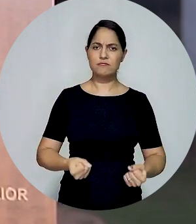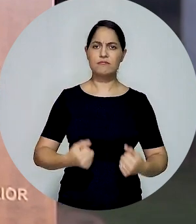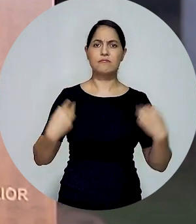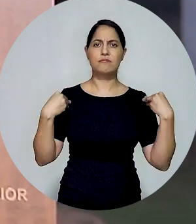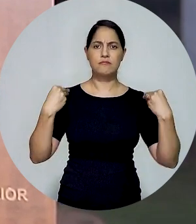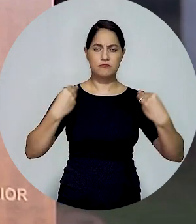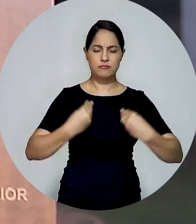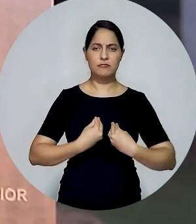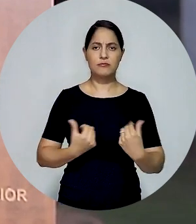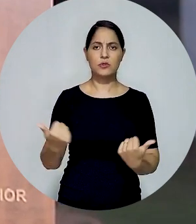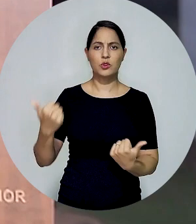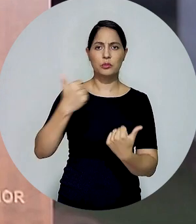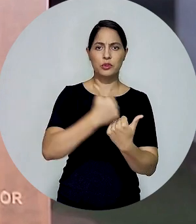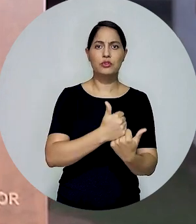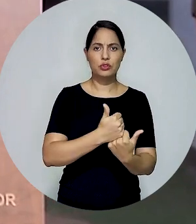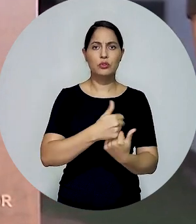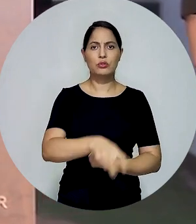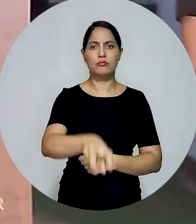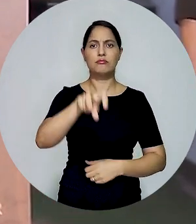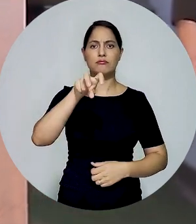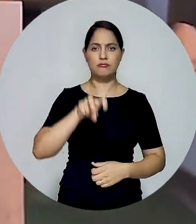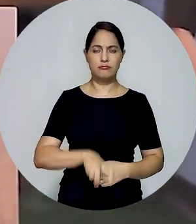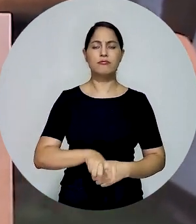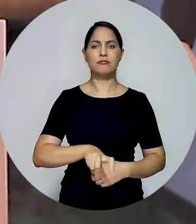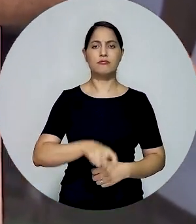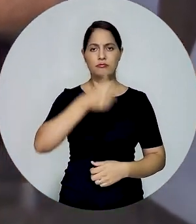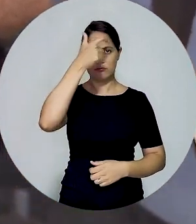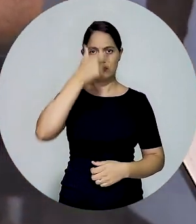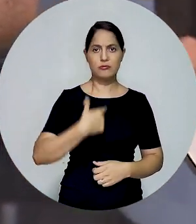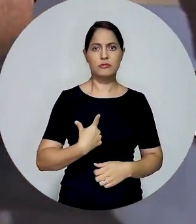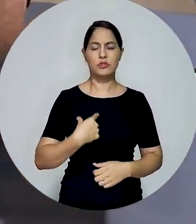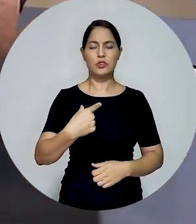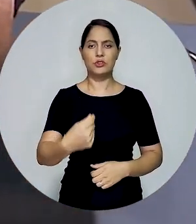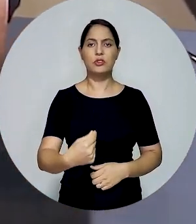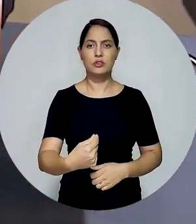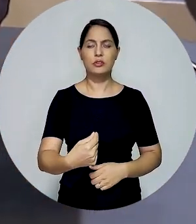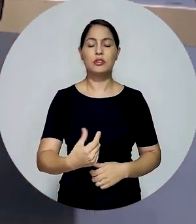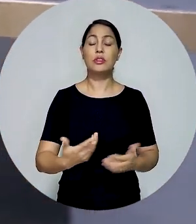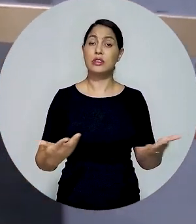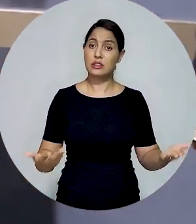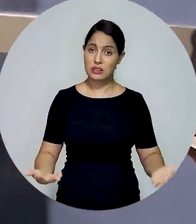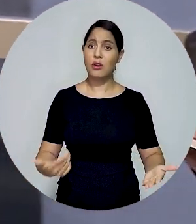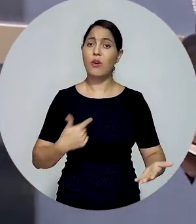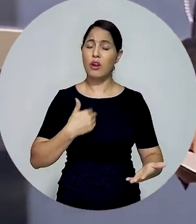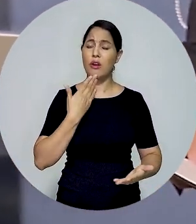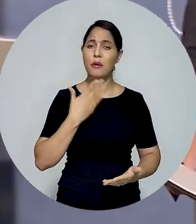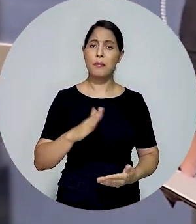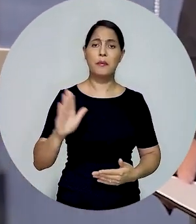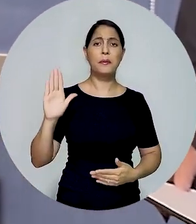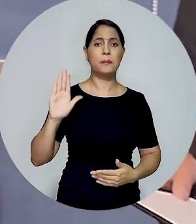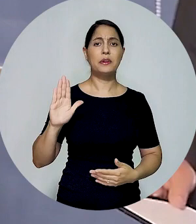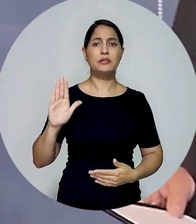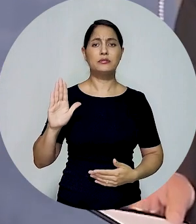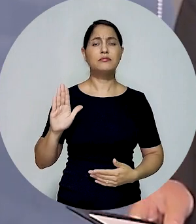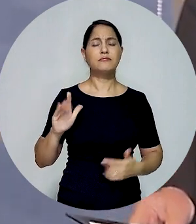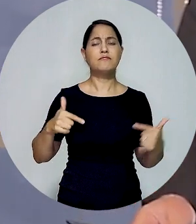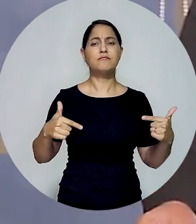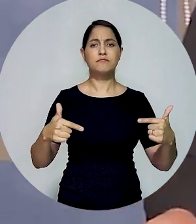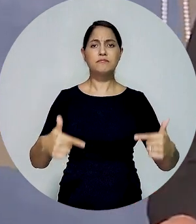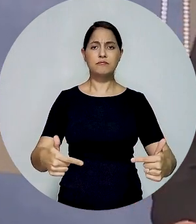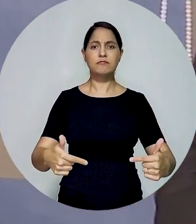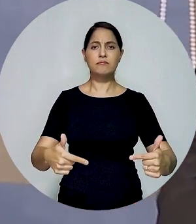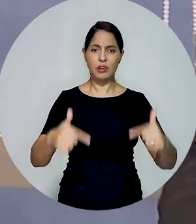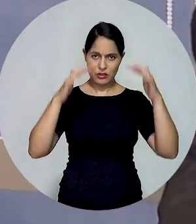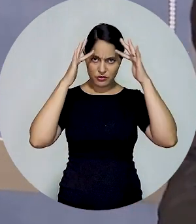Declaro aceitar o cargo de ministro substituto do Tribunal Superior Eleitoral, para o qual fui nomeado e prometo,